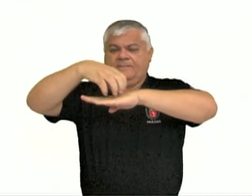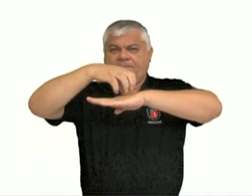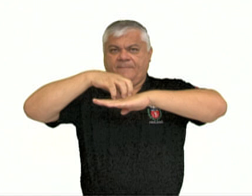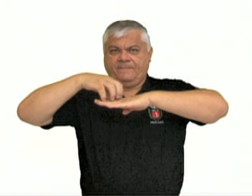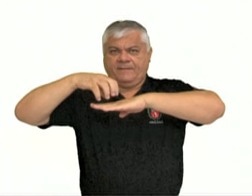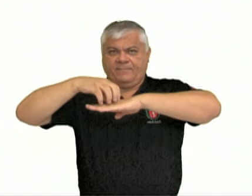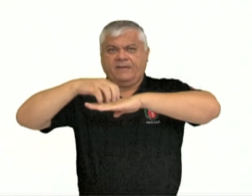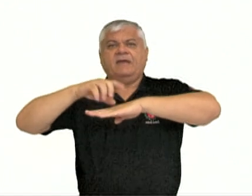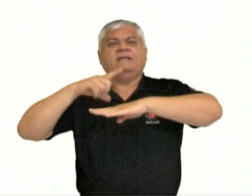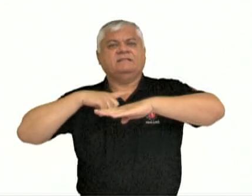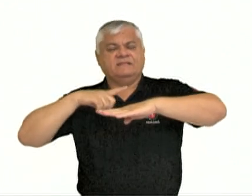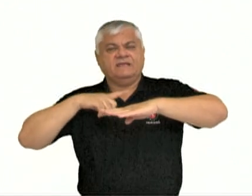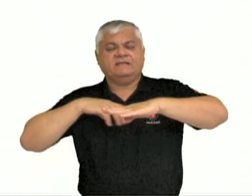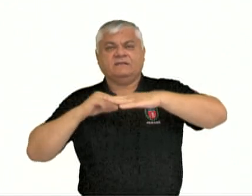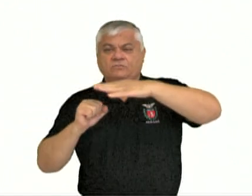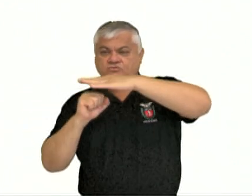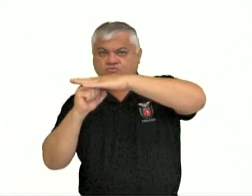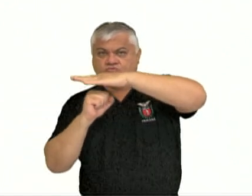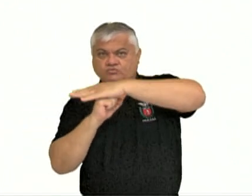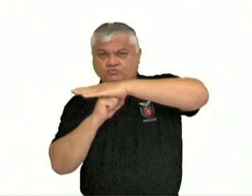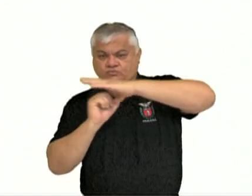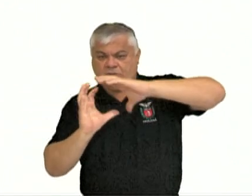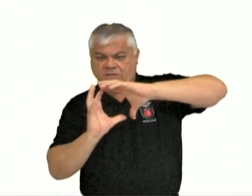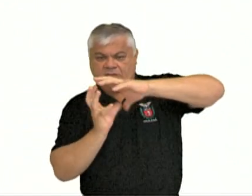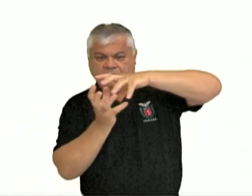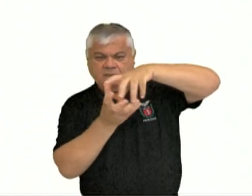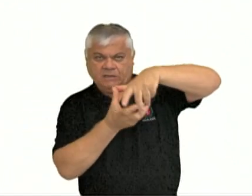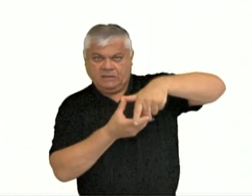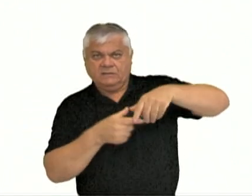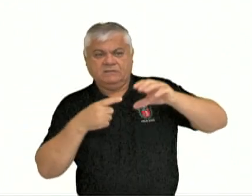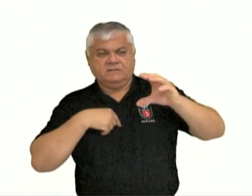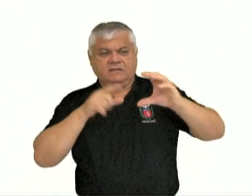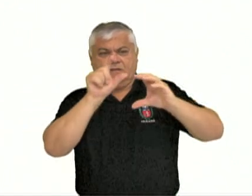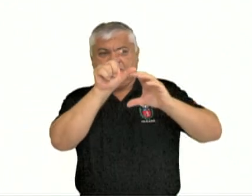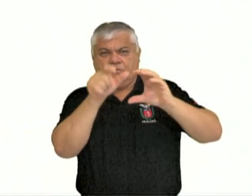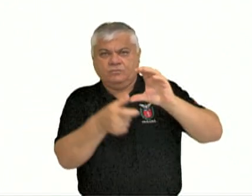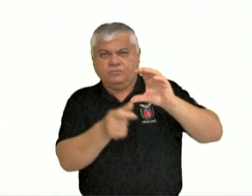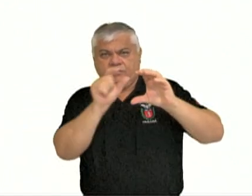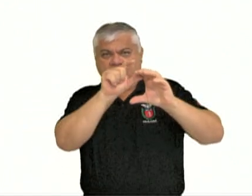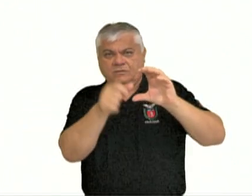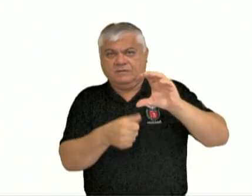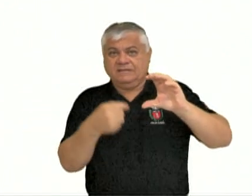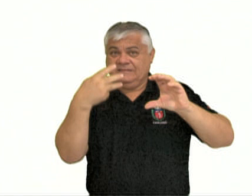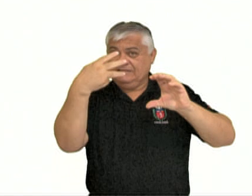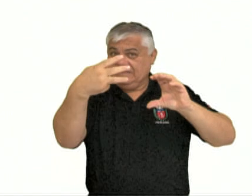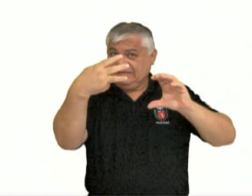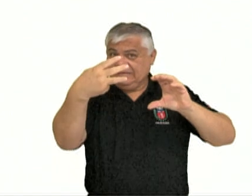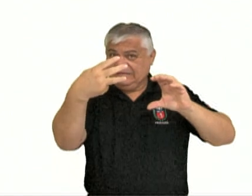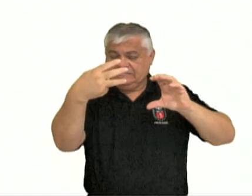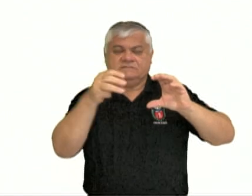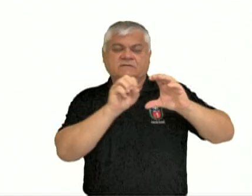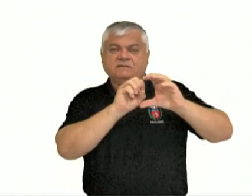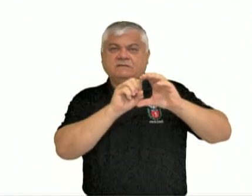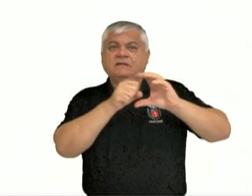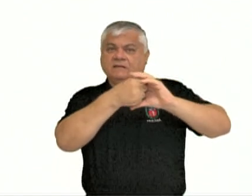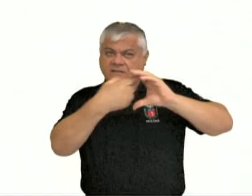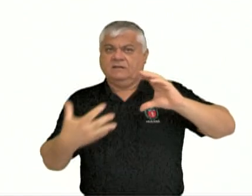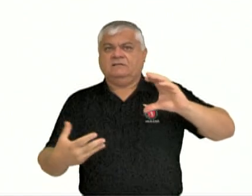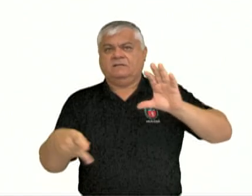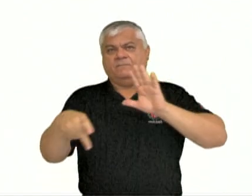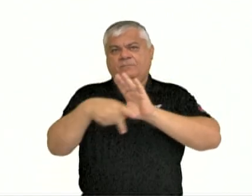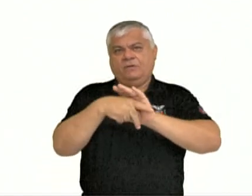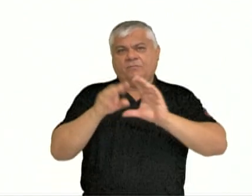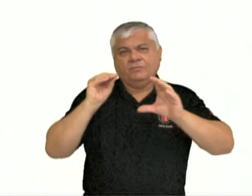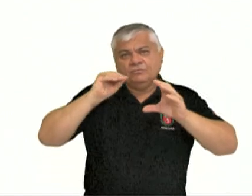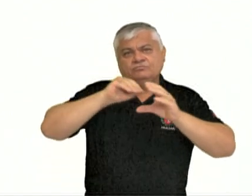estrutura do planeta, eu estou me referindo a todas essas características que o planeta tem